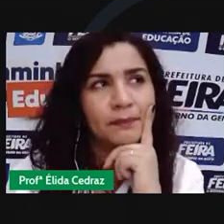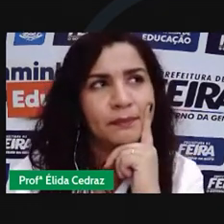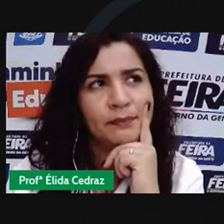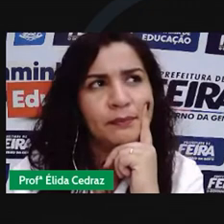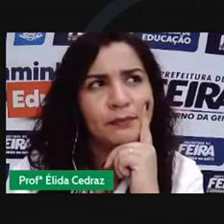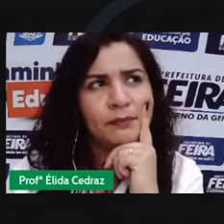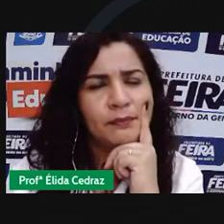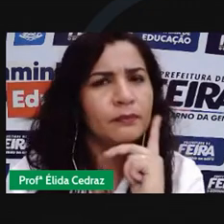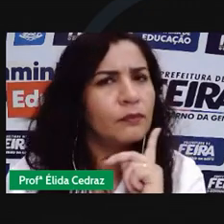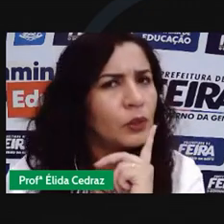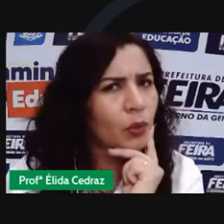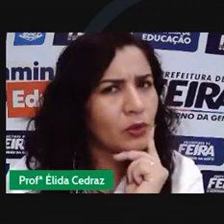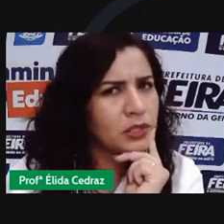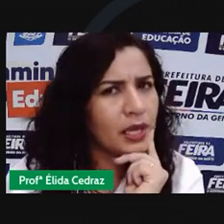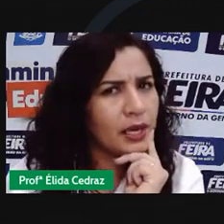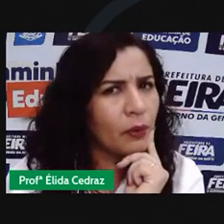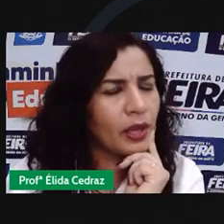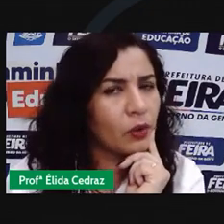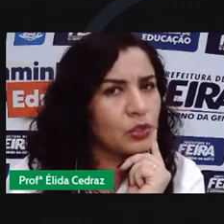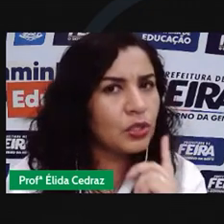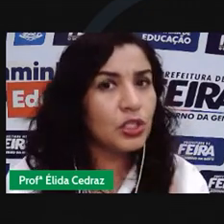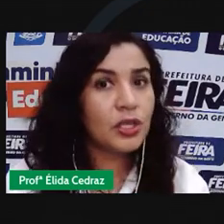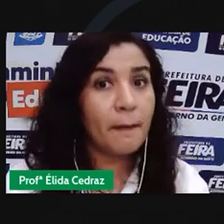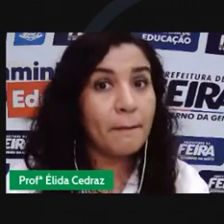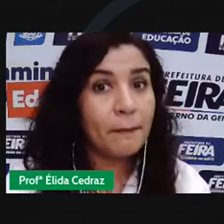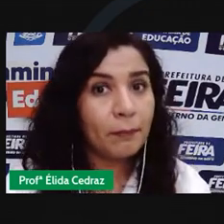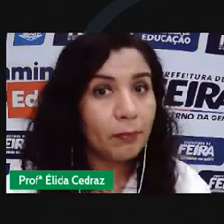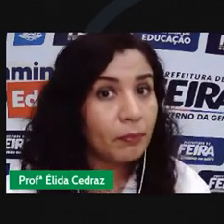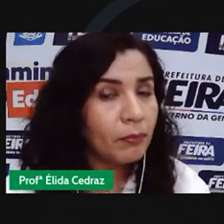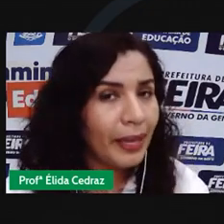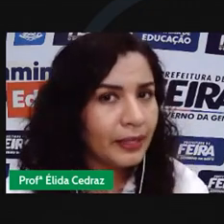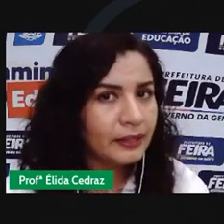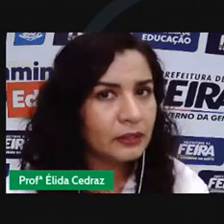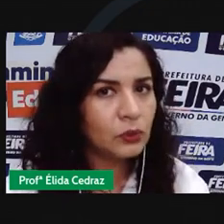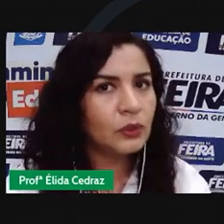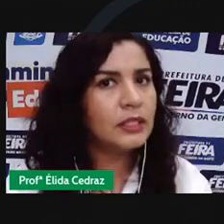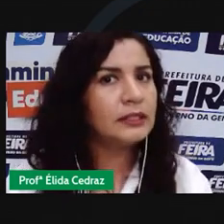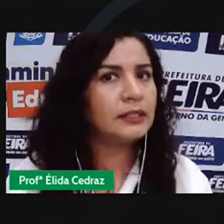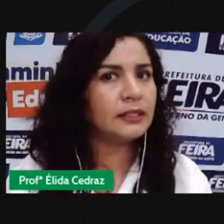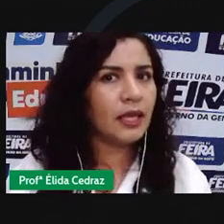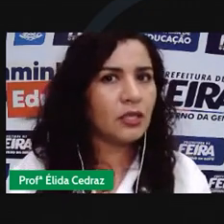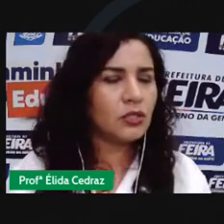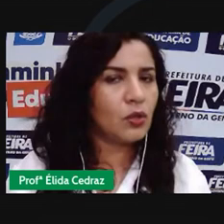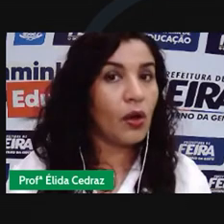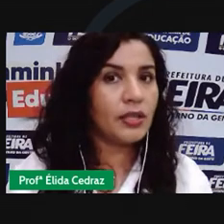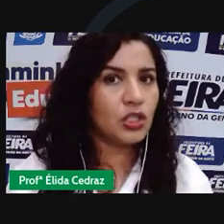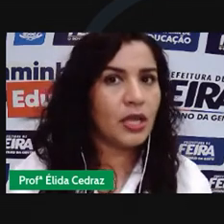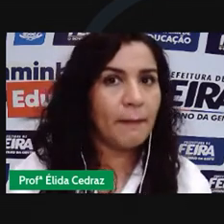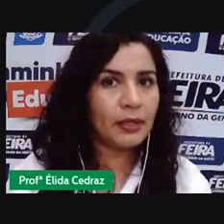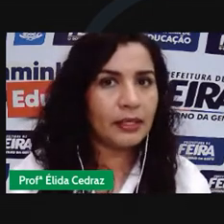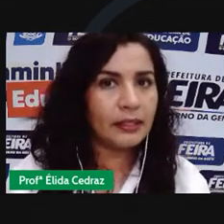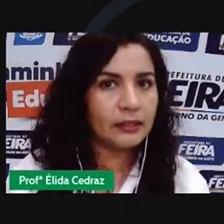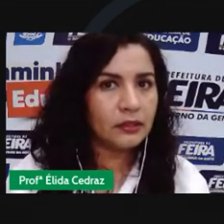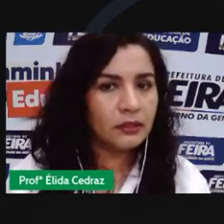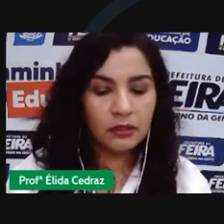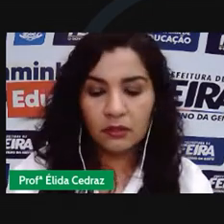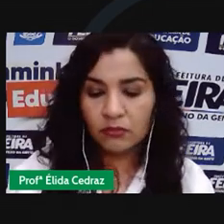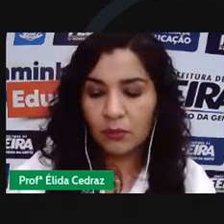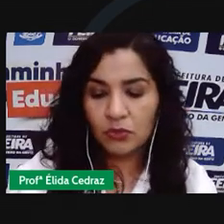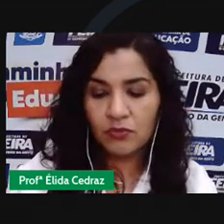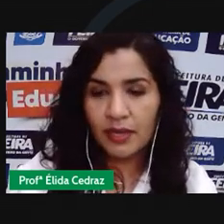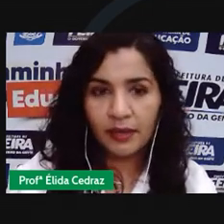qual será relógio que está marcando 6 horas da manhã